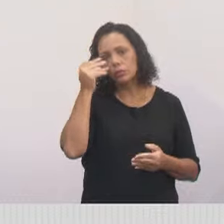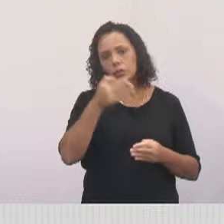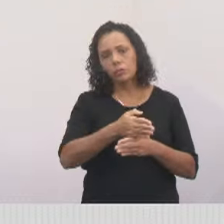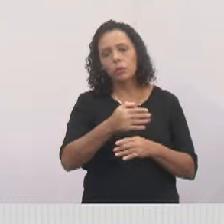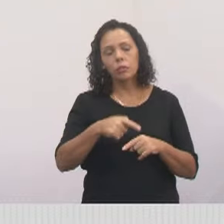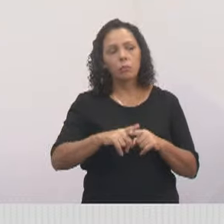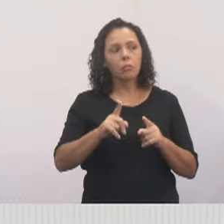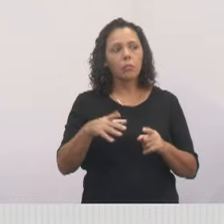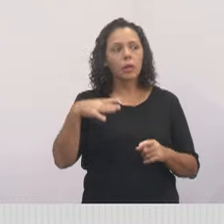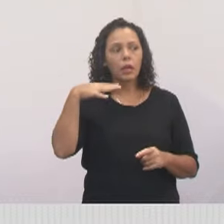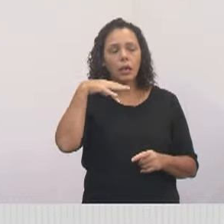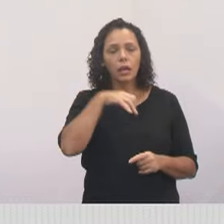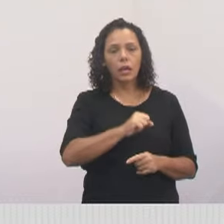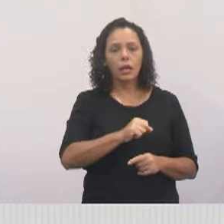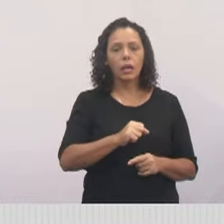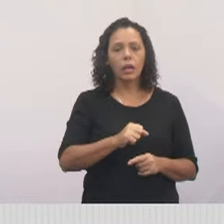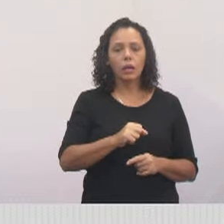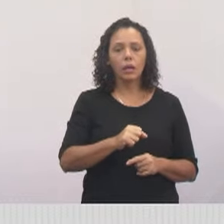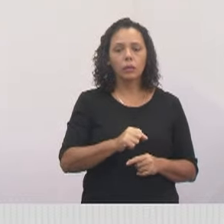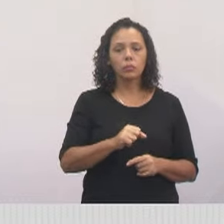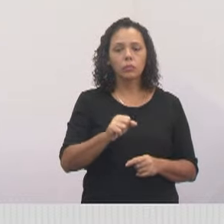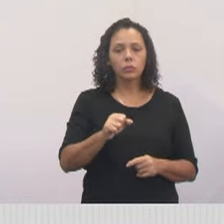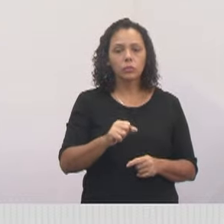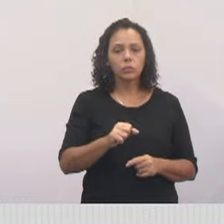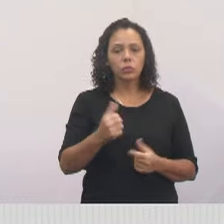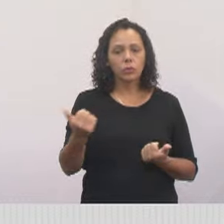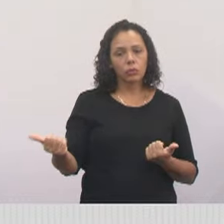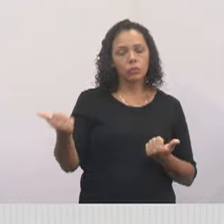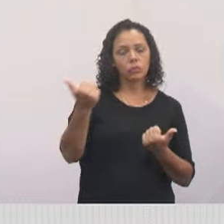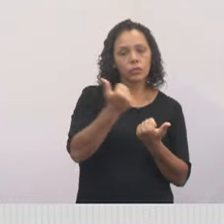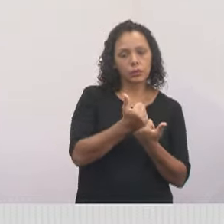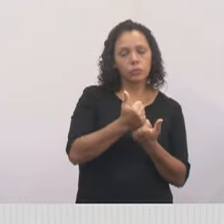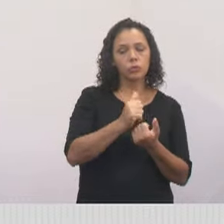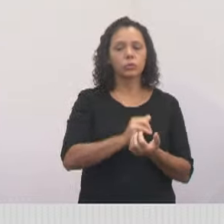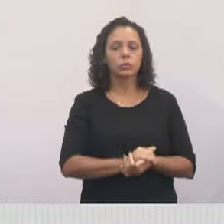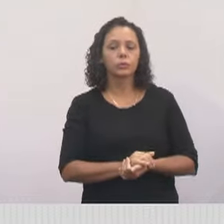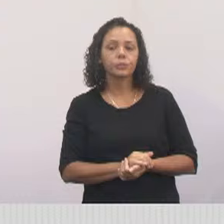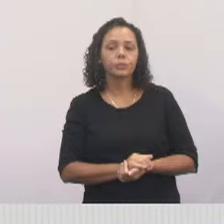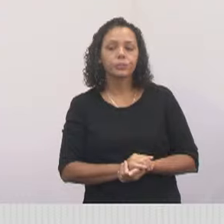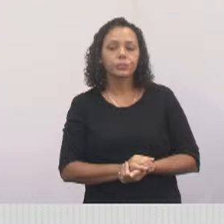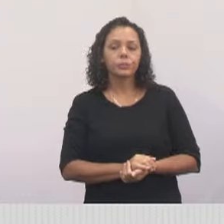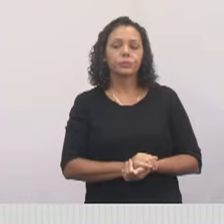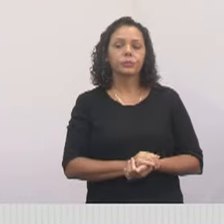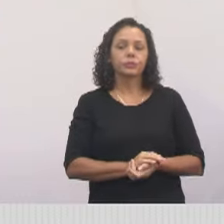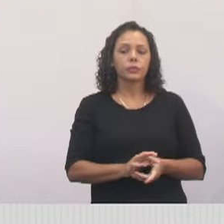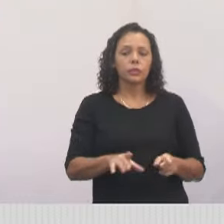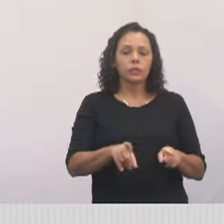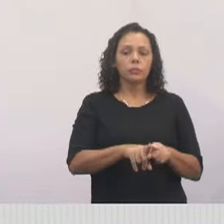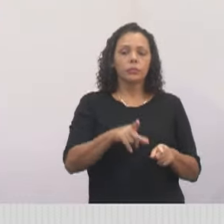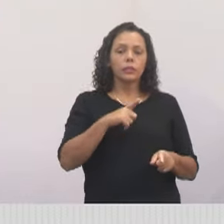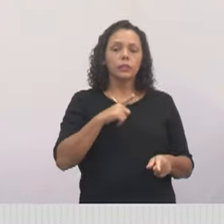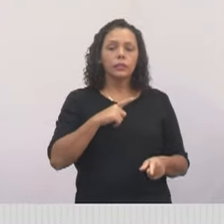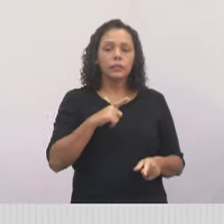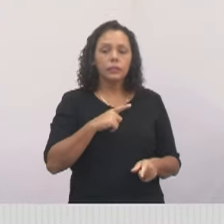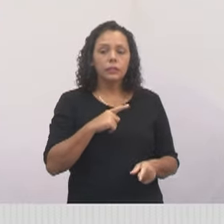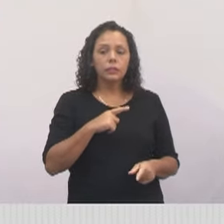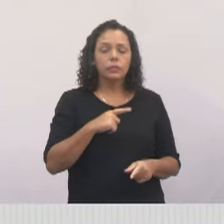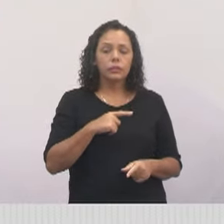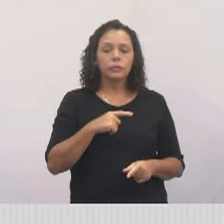mas em breve iremos redefinir como ficará essa Procuradoria. Mas também tem aqui o portal